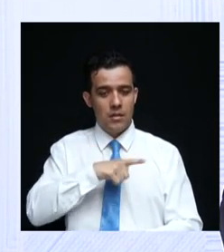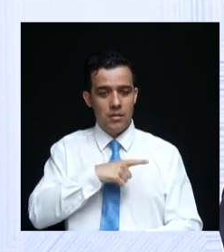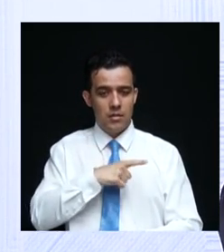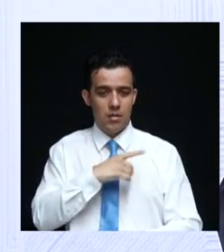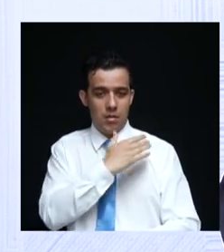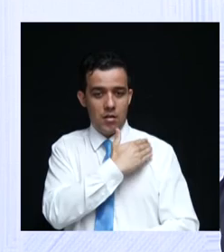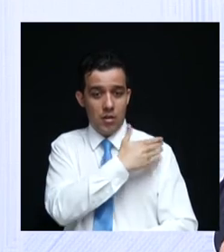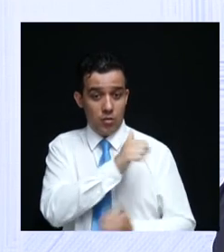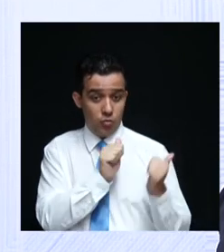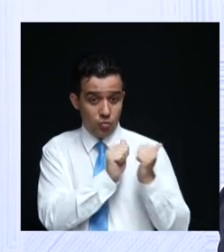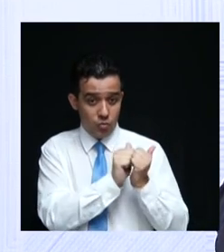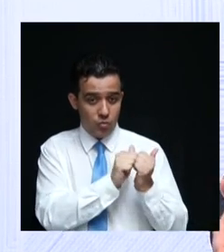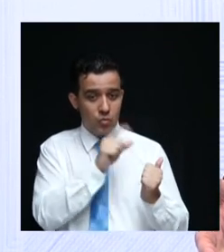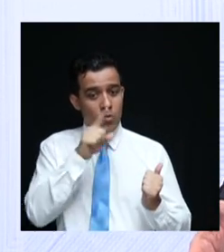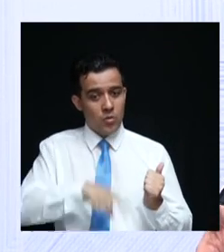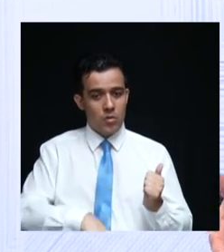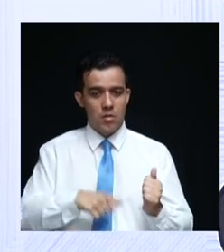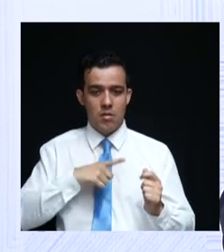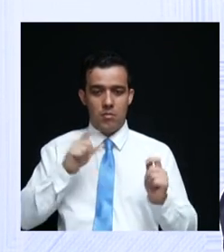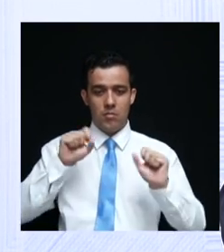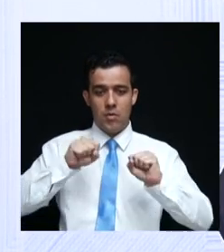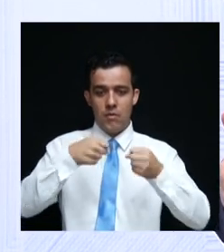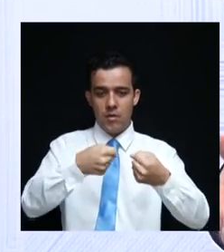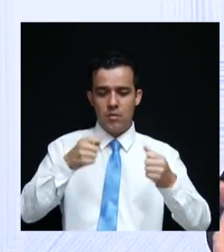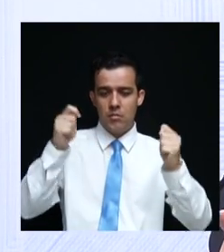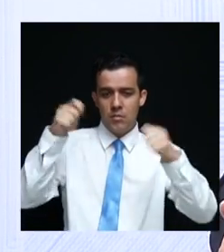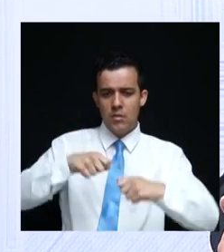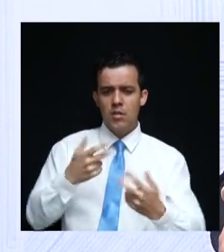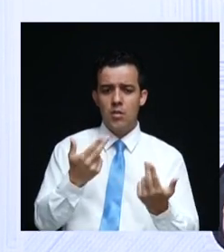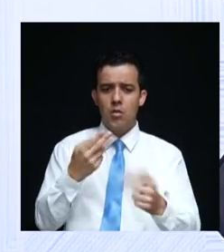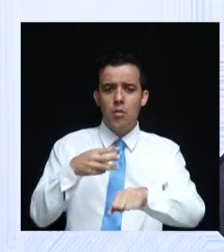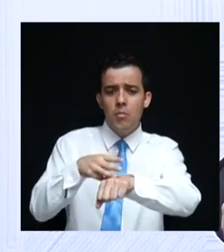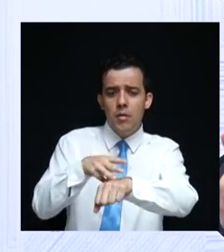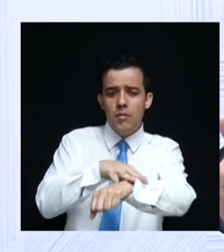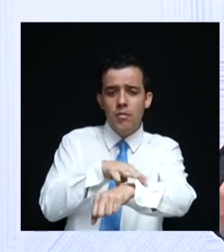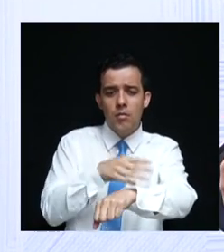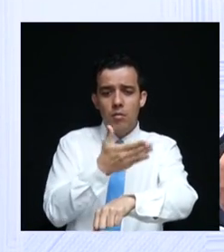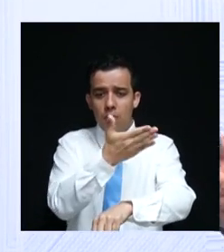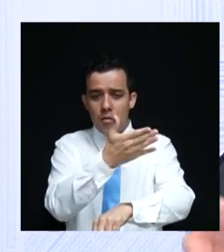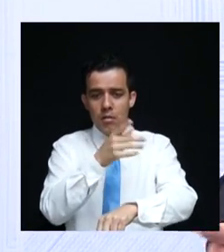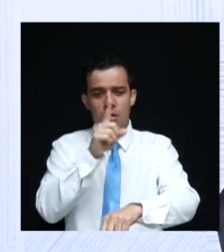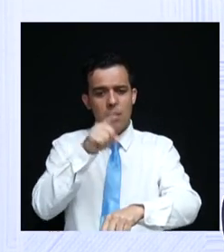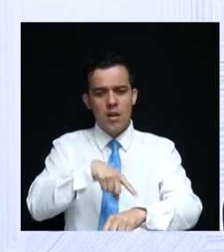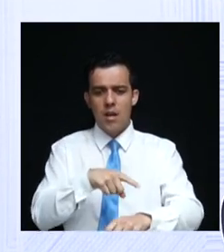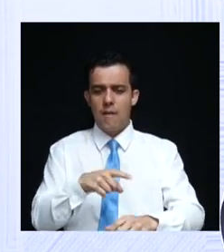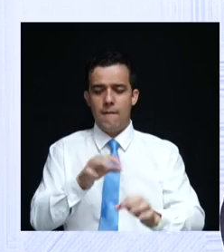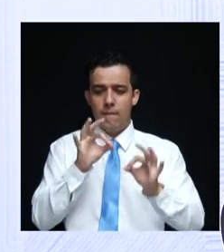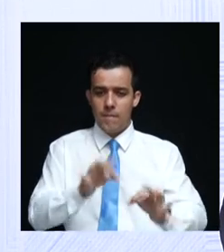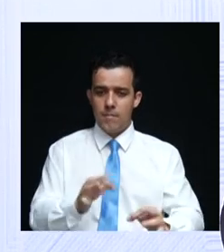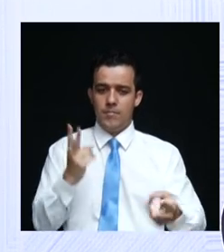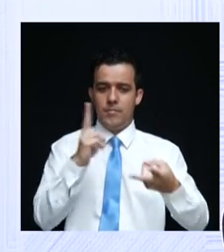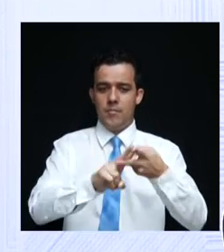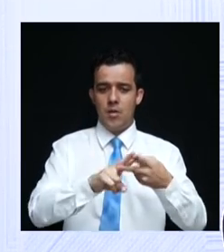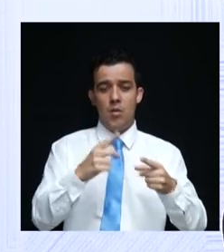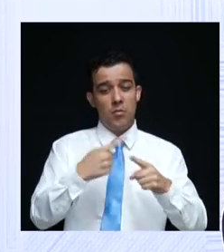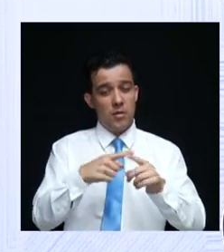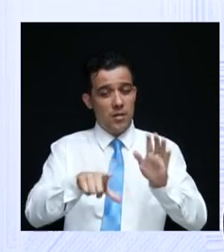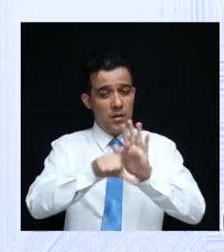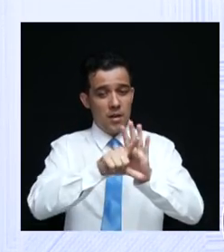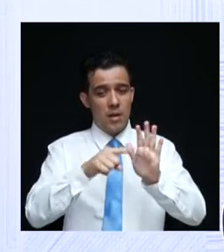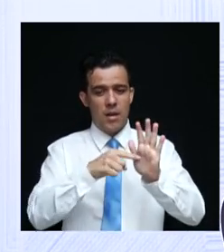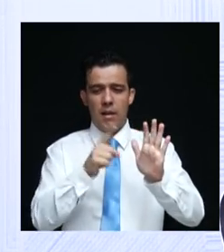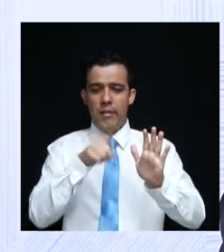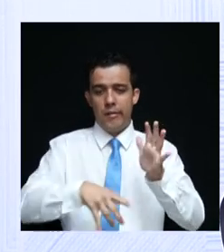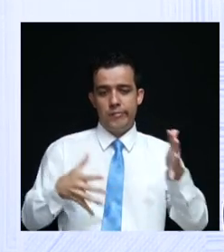a lado comigo, na defesa de permitir que candidatos como Marconi e Perillo pudessem ser, de fato, presos, que a lei eleitoral não viesse a